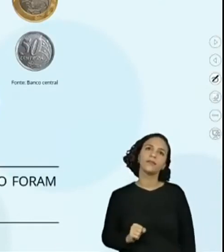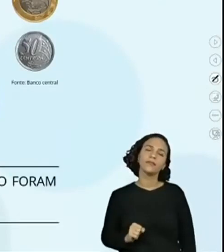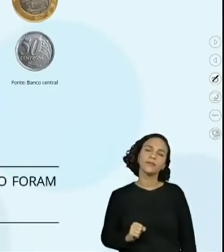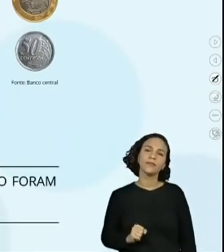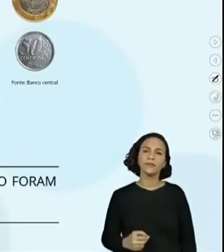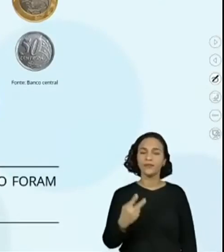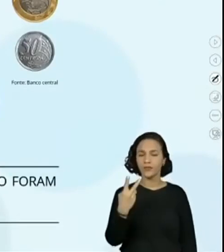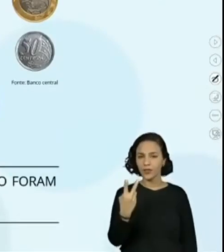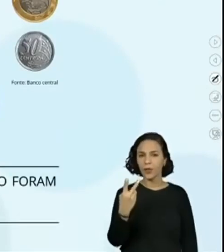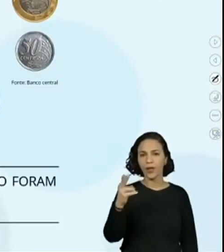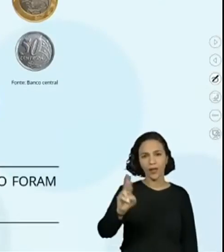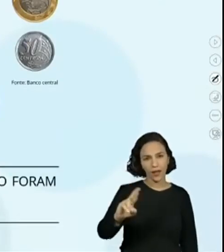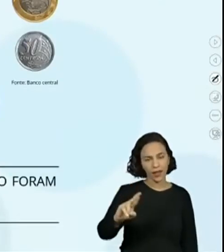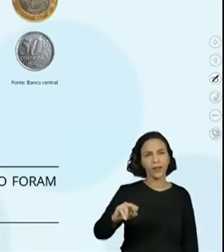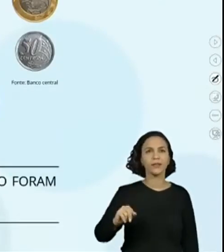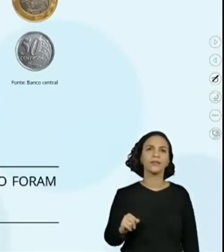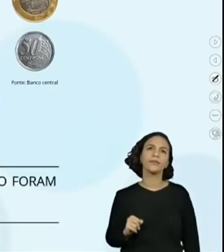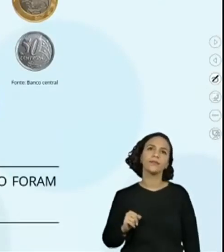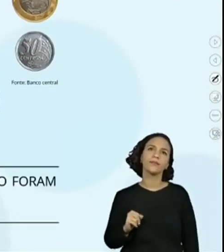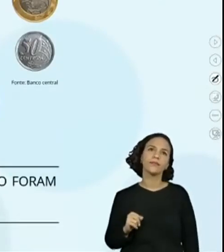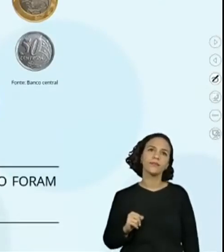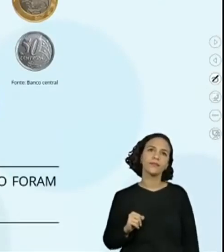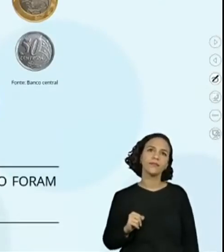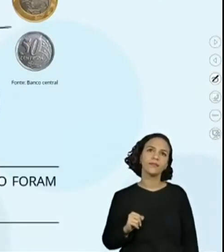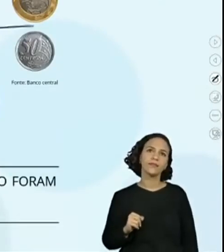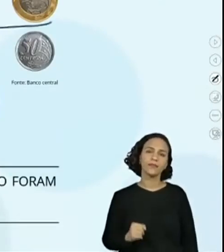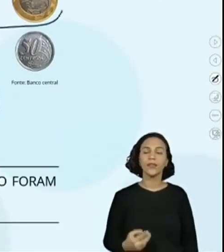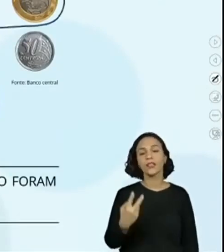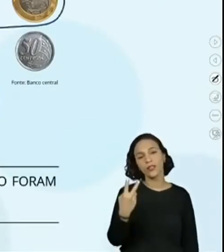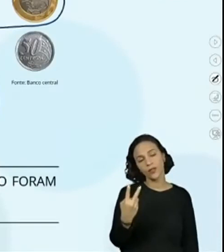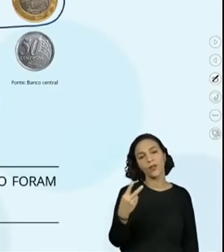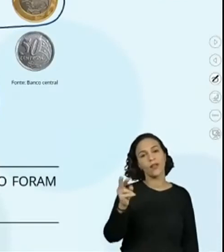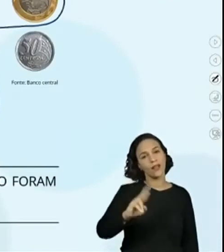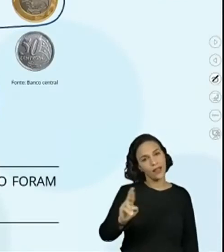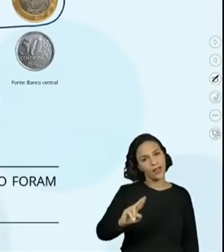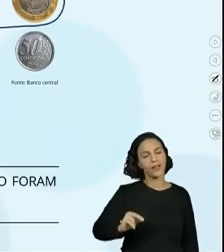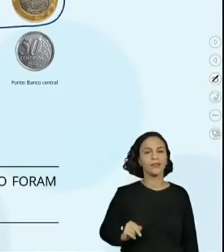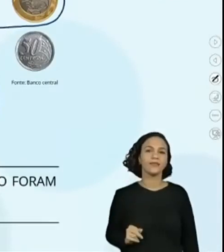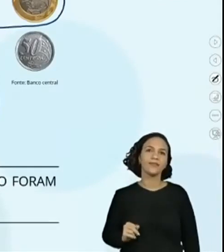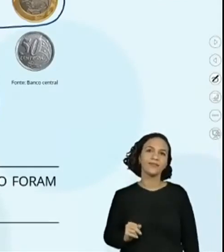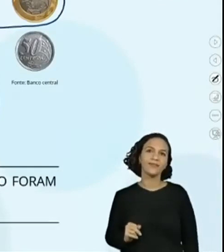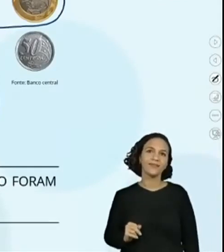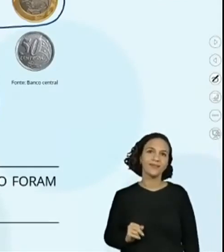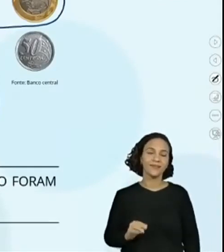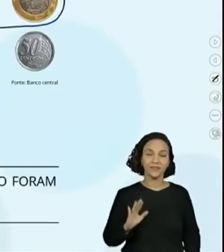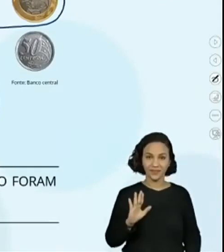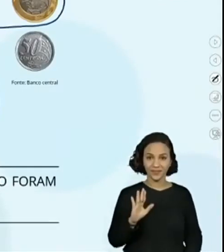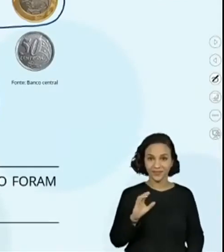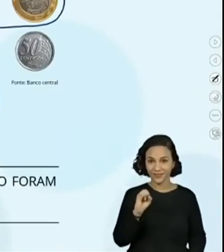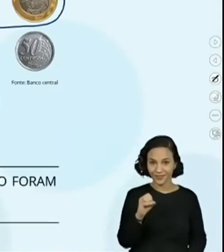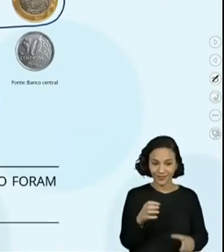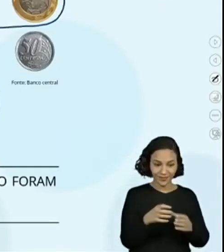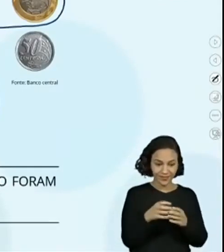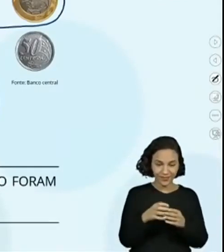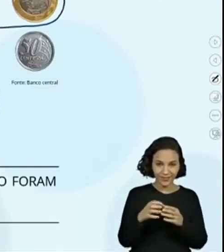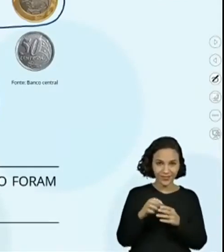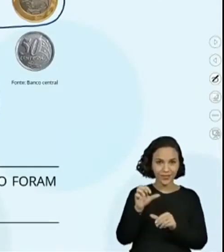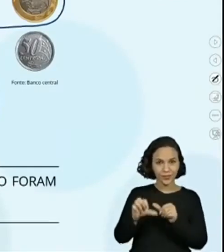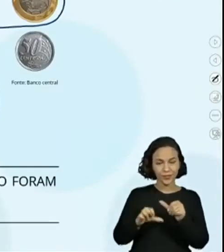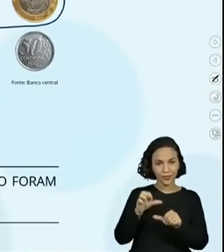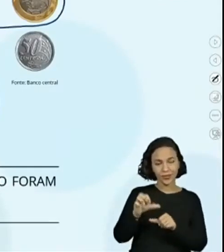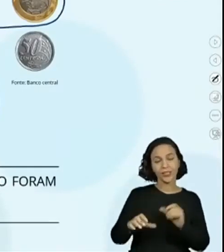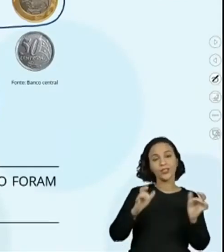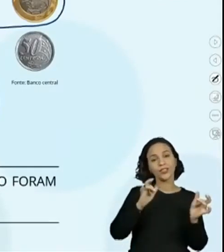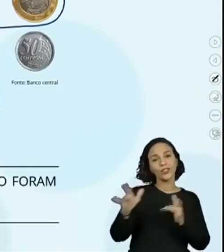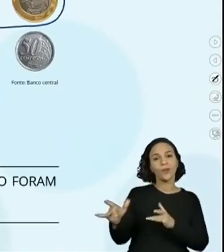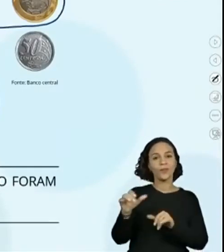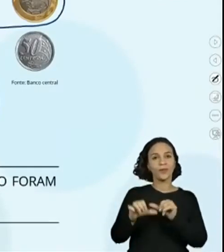Mais dois reais. Mais dois reais. Mudando o agrupamento, muda a quantidade